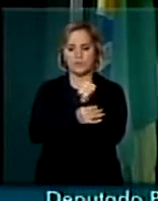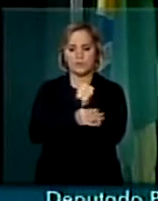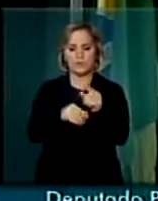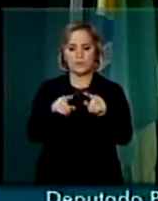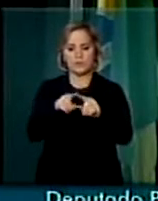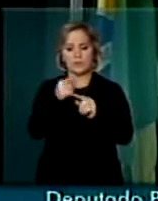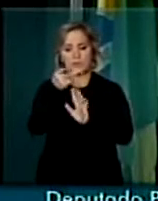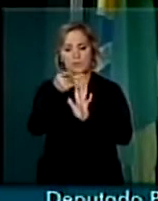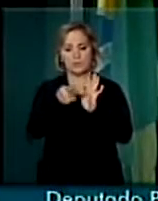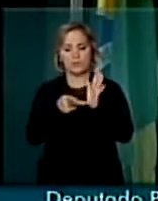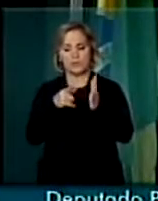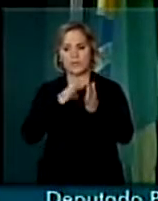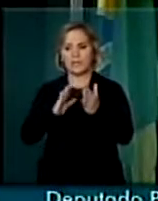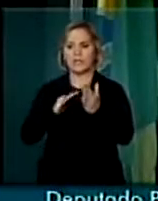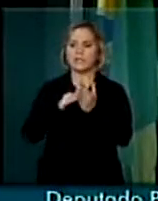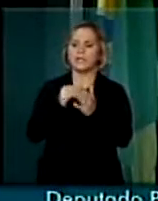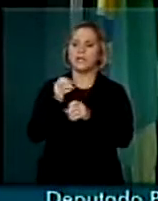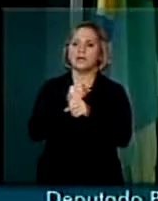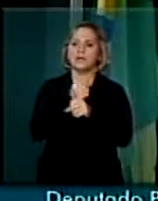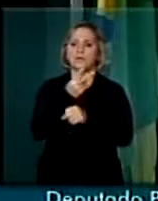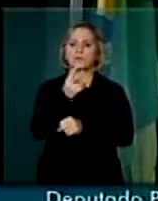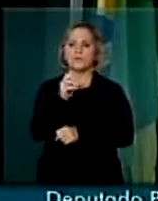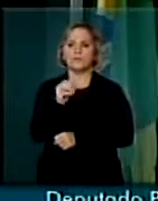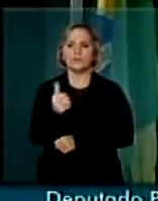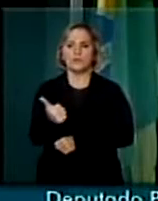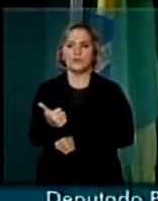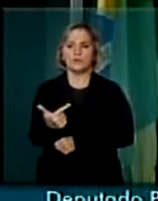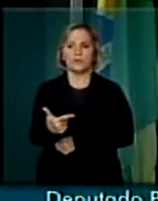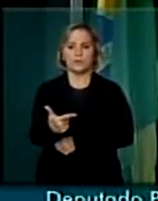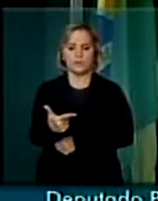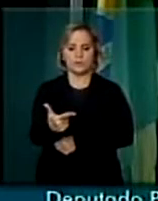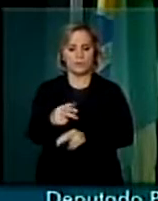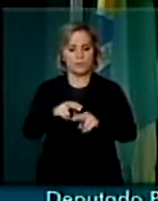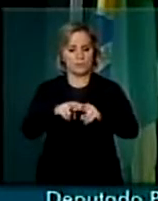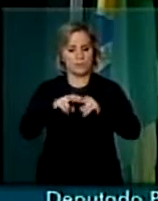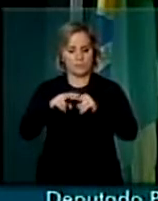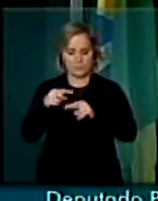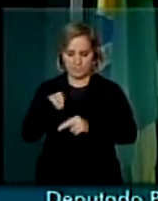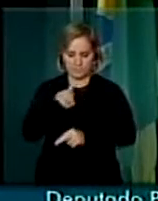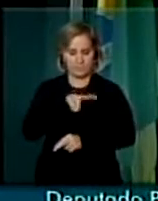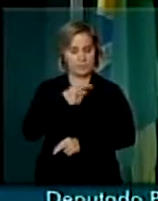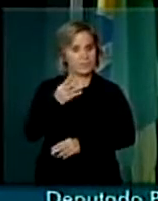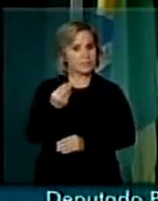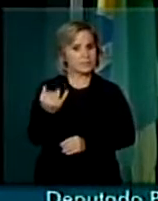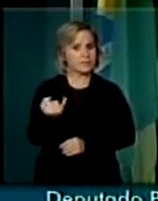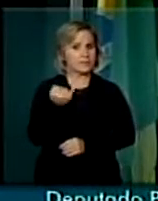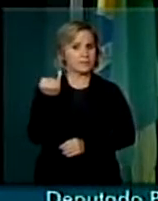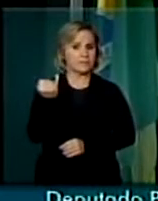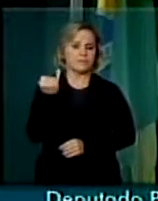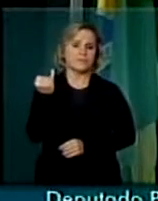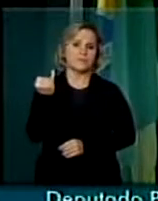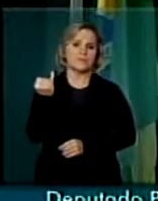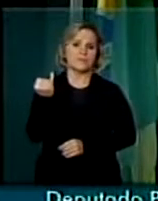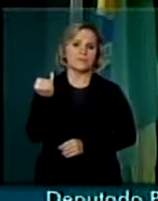até 2012. E, portanto, para nós é fundamental, é imperioso,